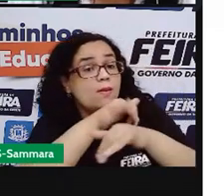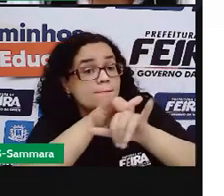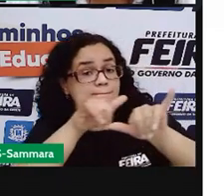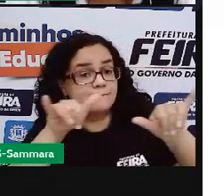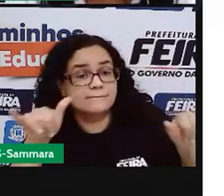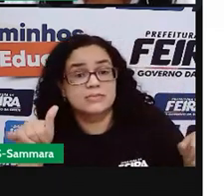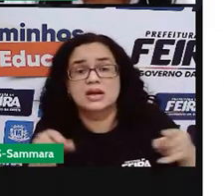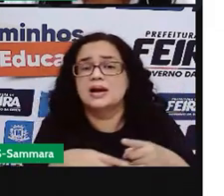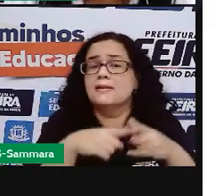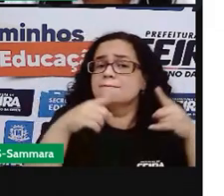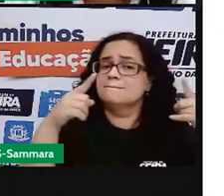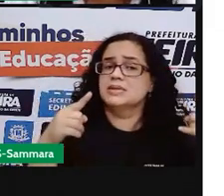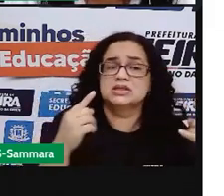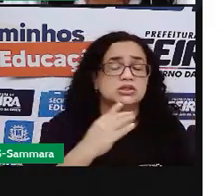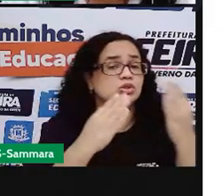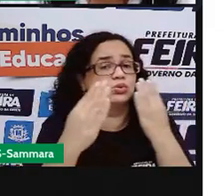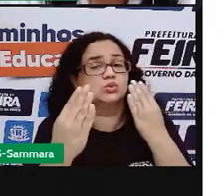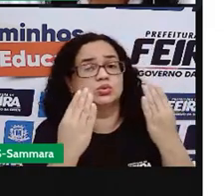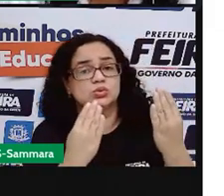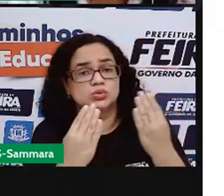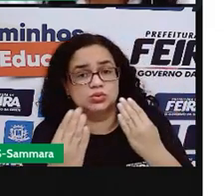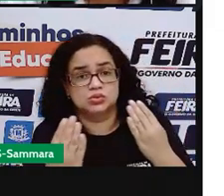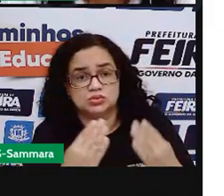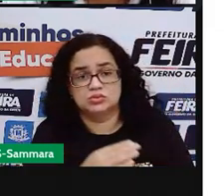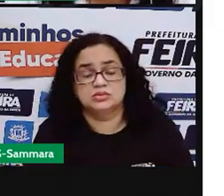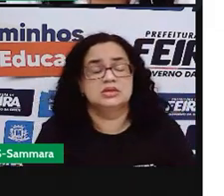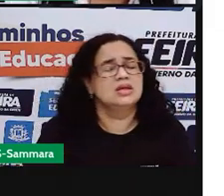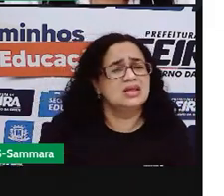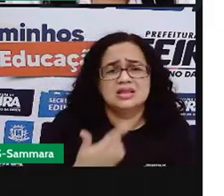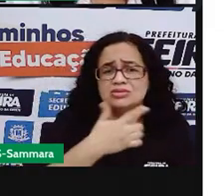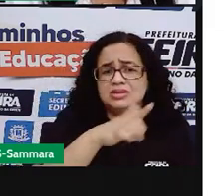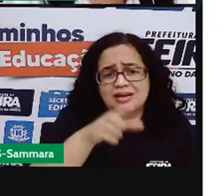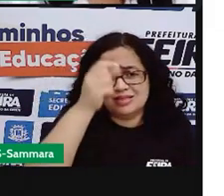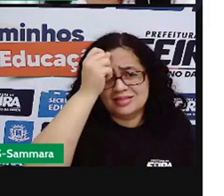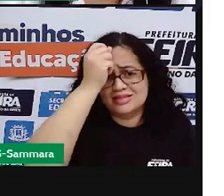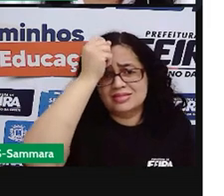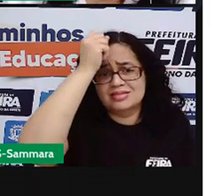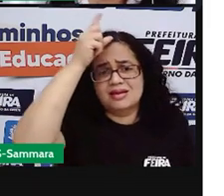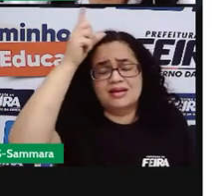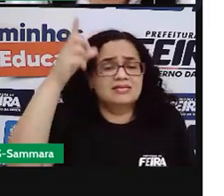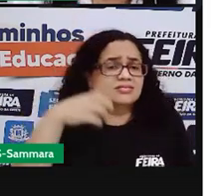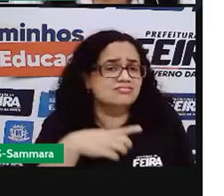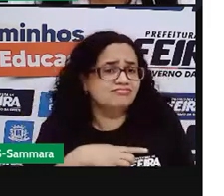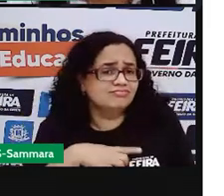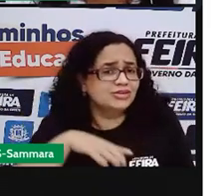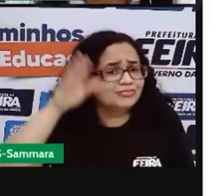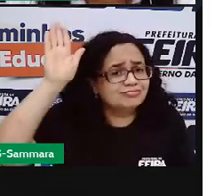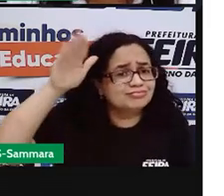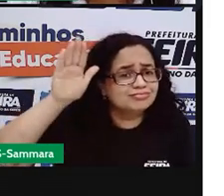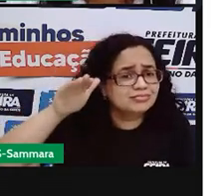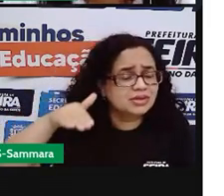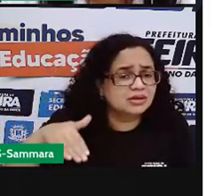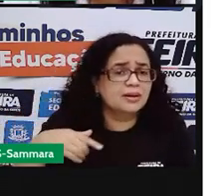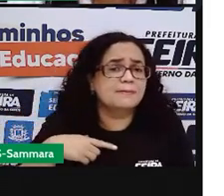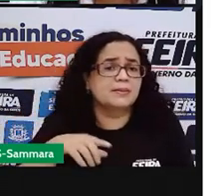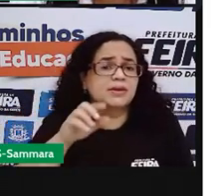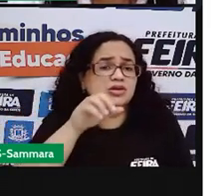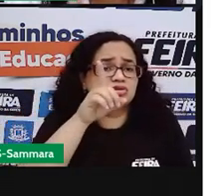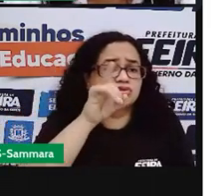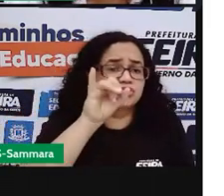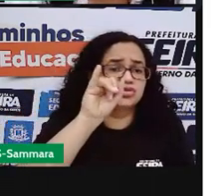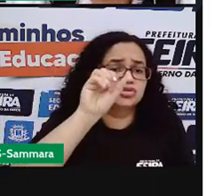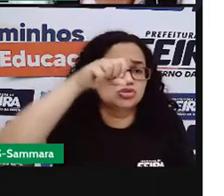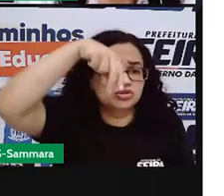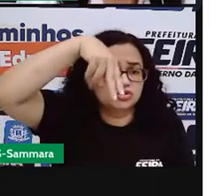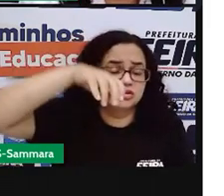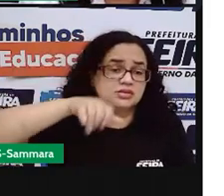mas não associaria, não faríamos ideia de que haveria uma promoção para ir para a Disney. Aqui é